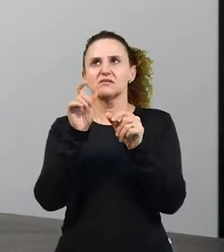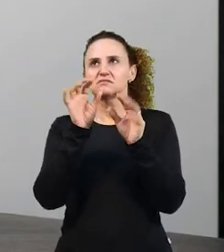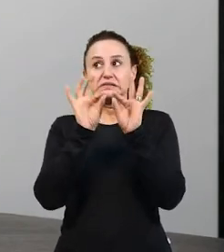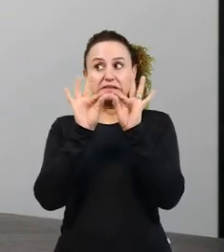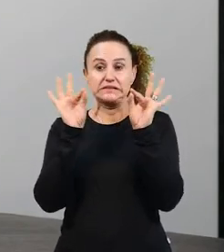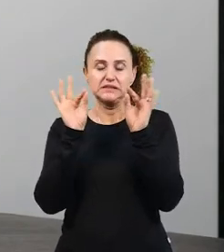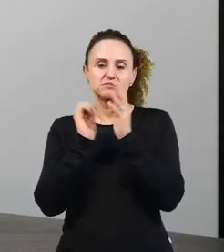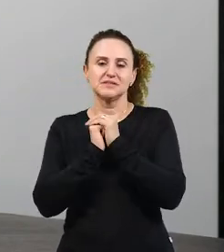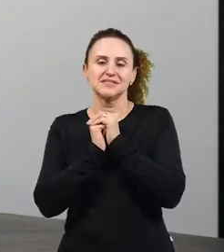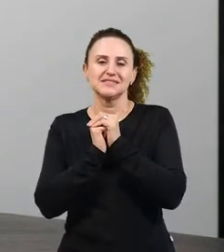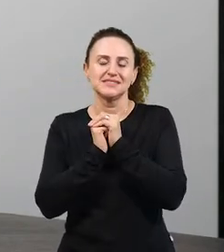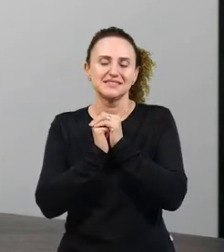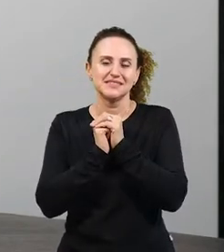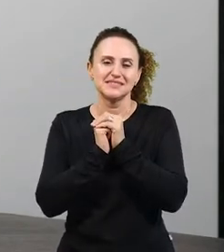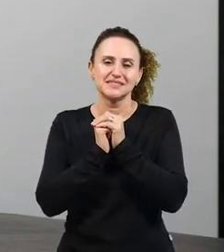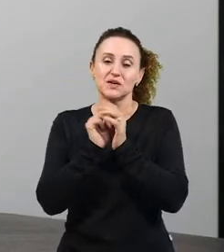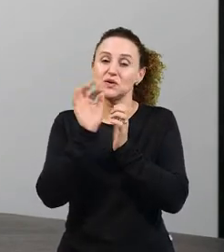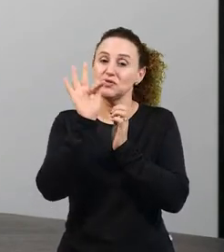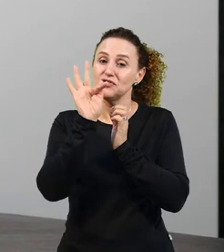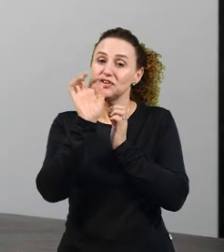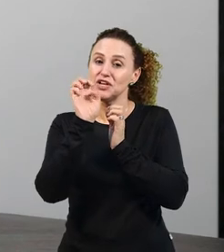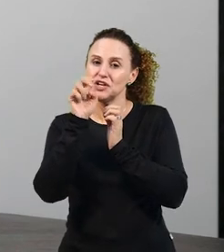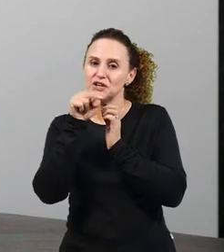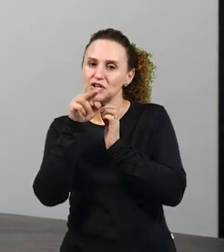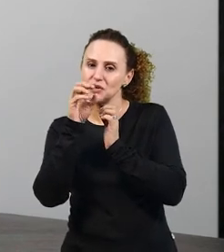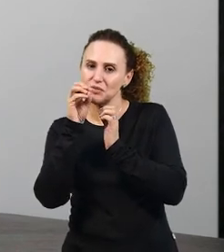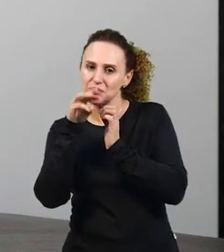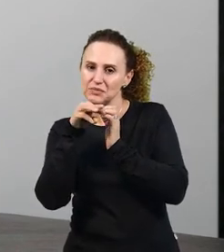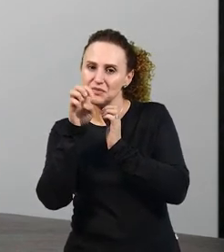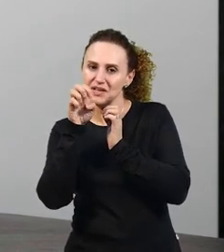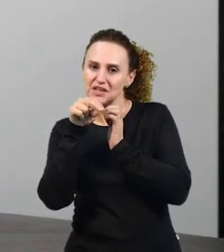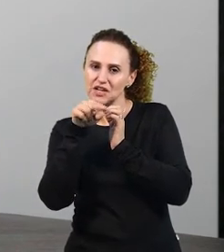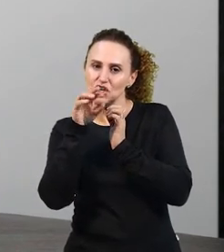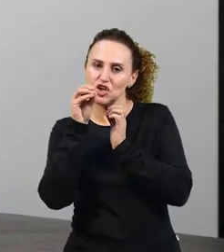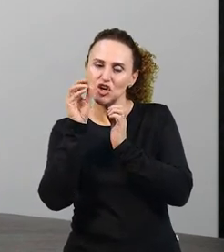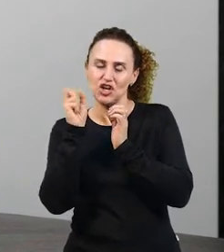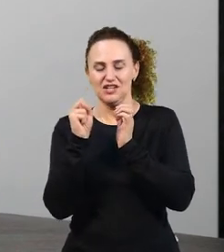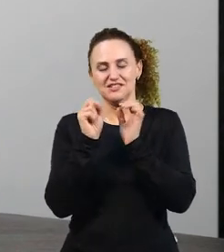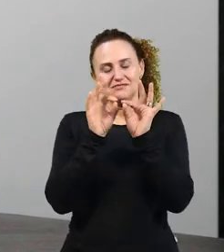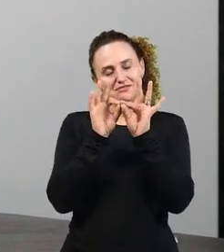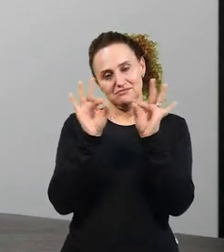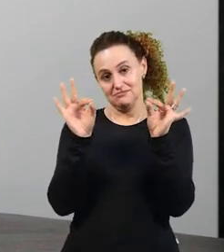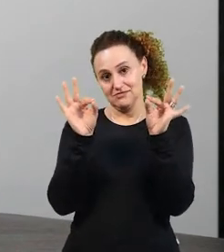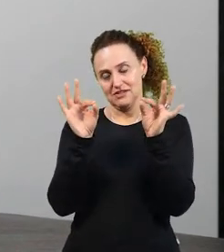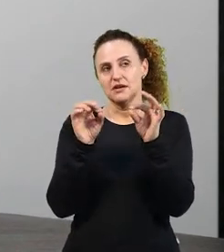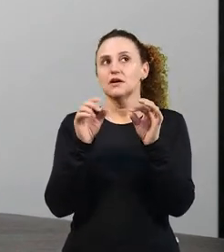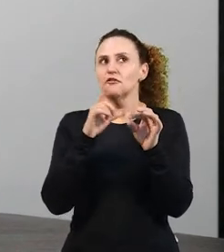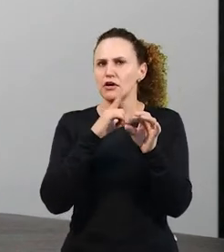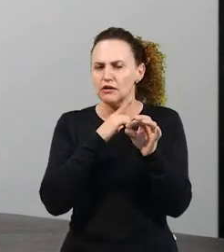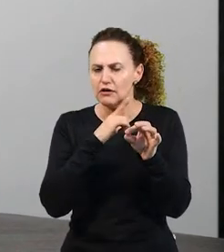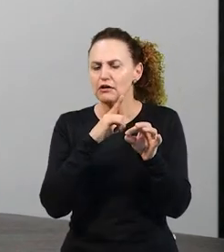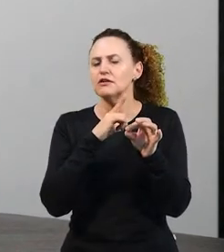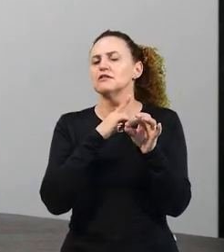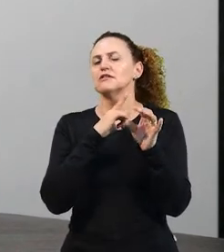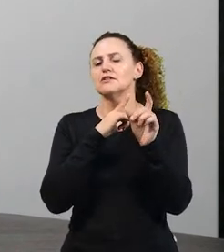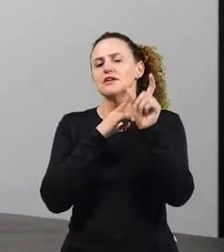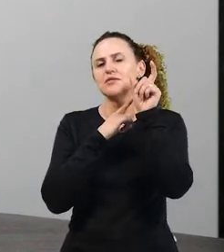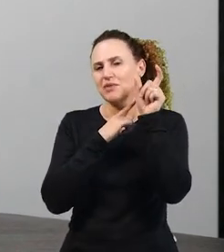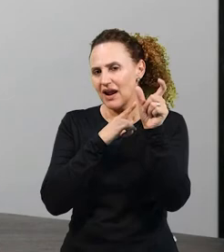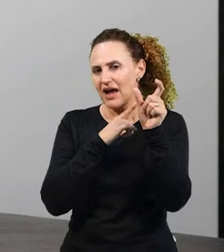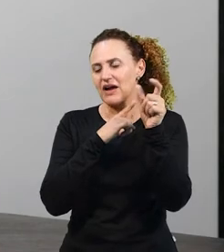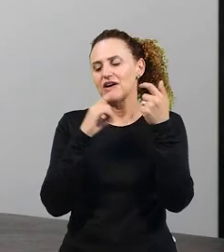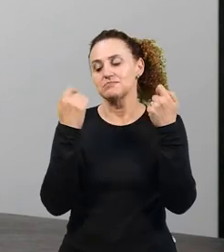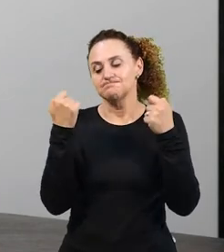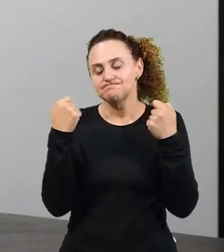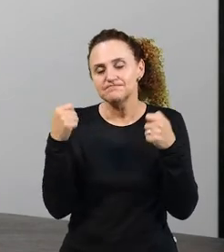simples ou por fenômenos tão simples, né? Vão ter palavras que vão